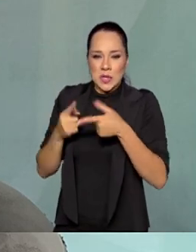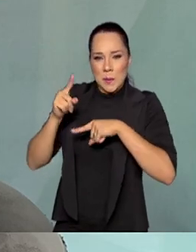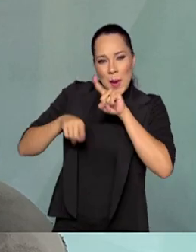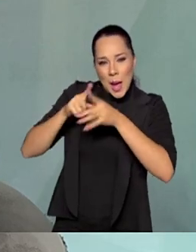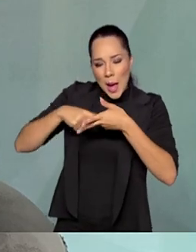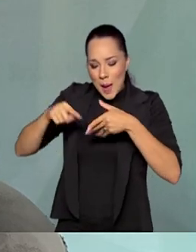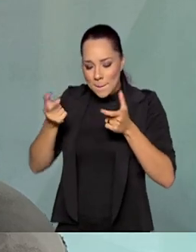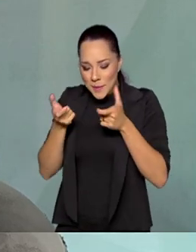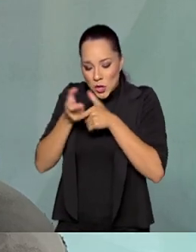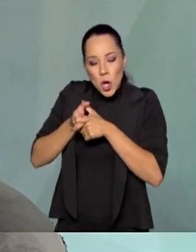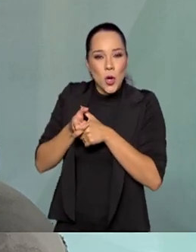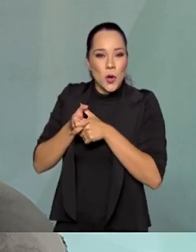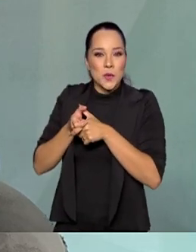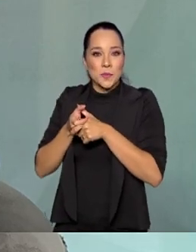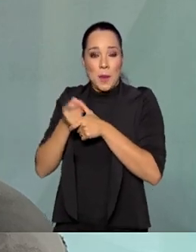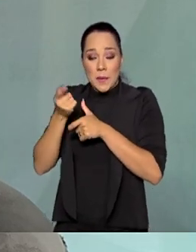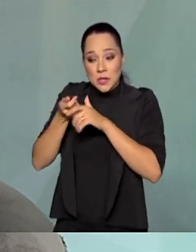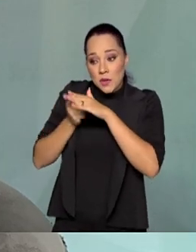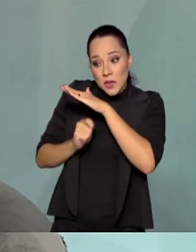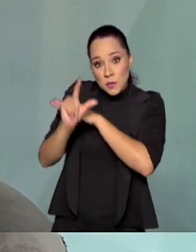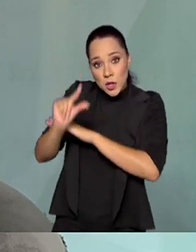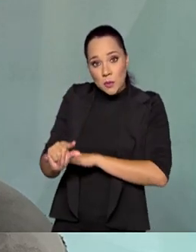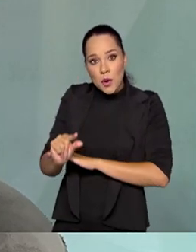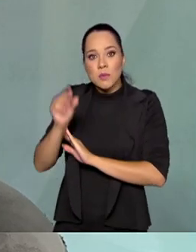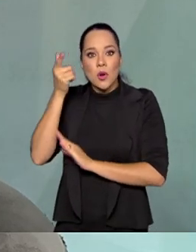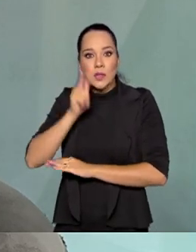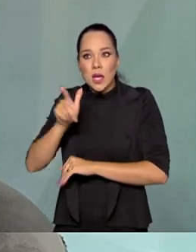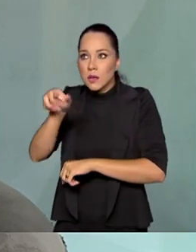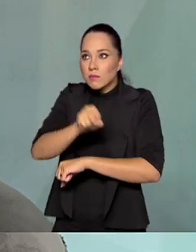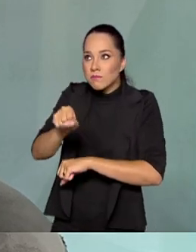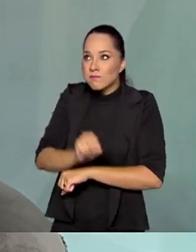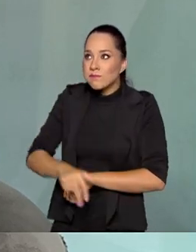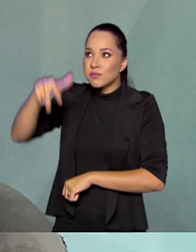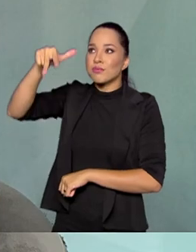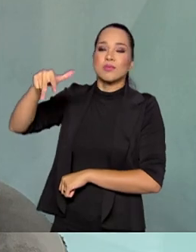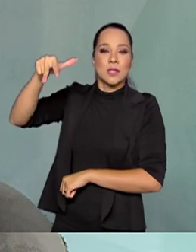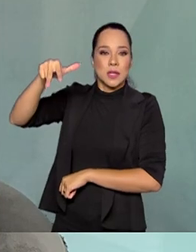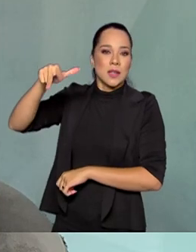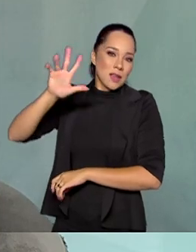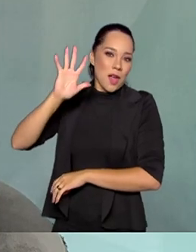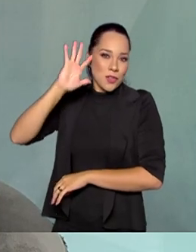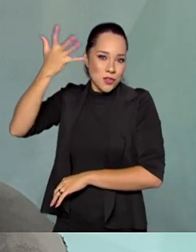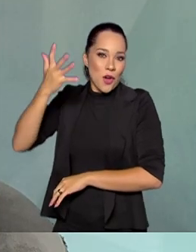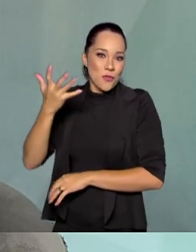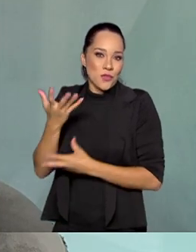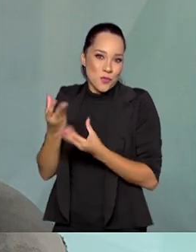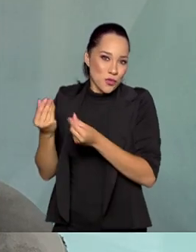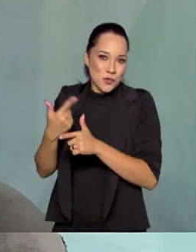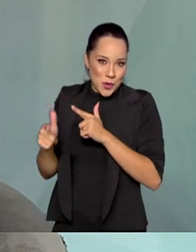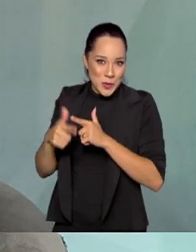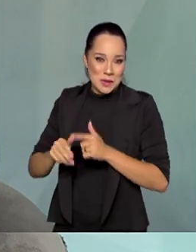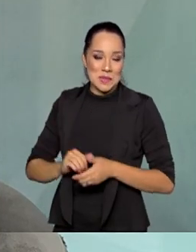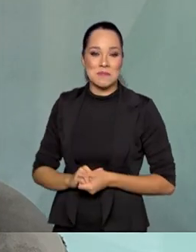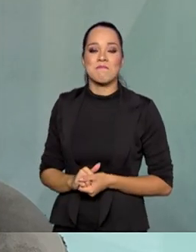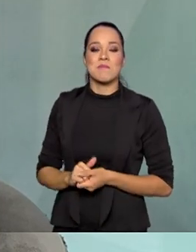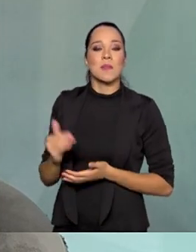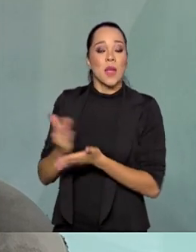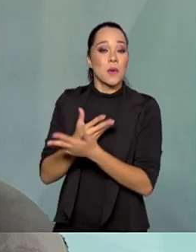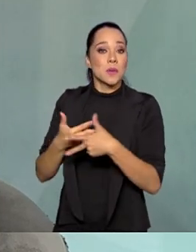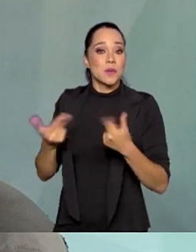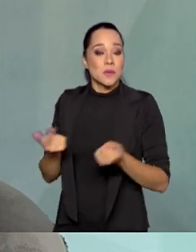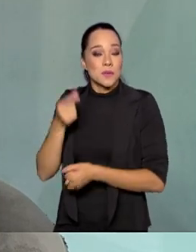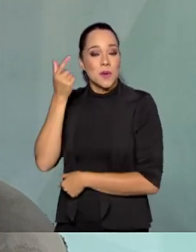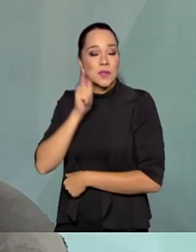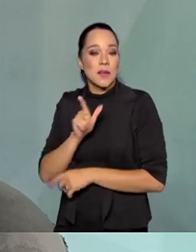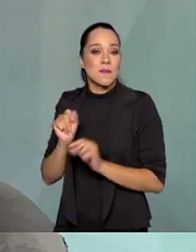possível, mesmo com um investimento mais baixo, nós colocarmos em órbita satélites que resolvam boa parte dos nossos problemas. Algumas coisas nós